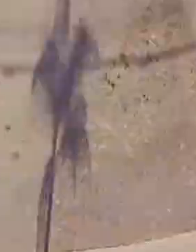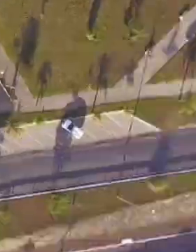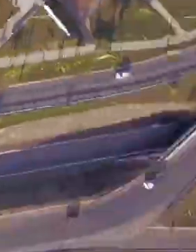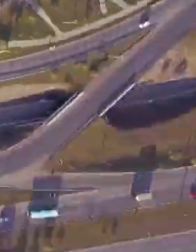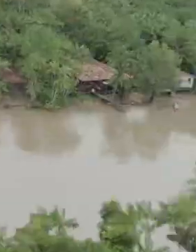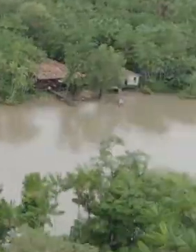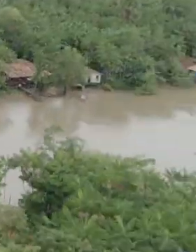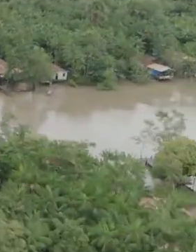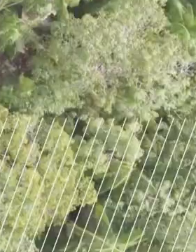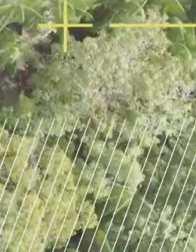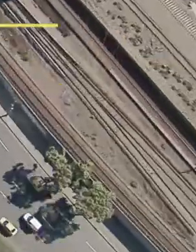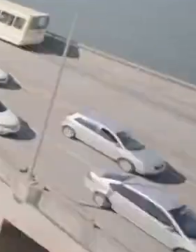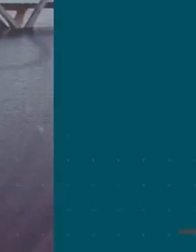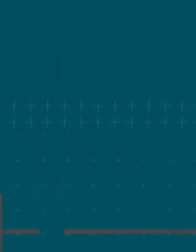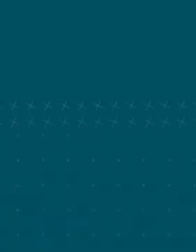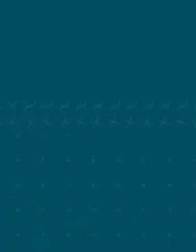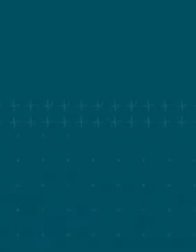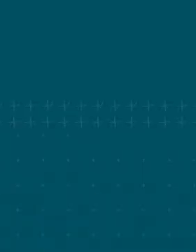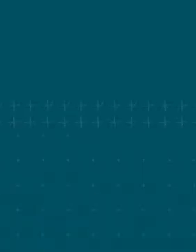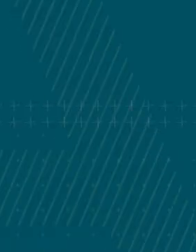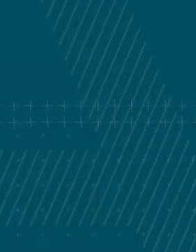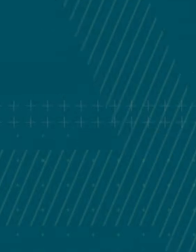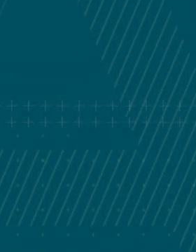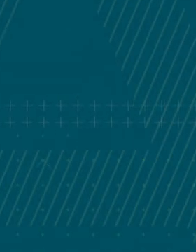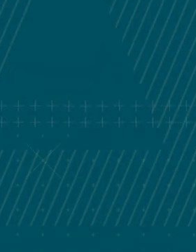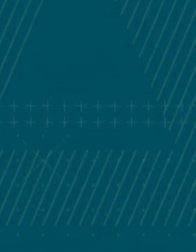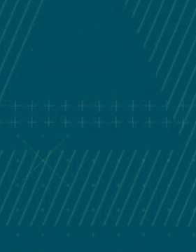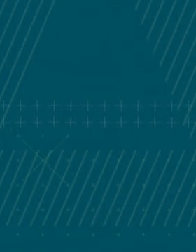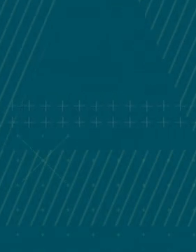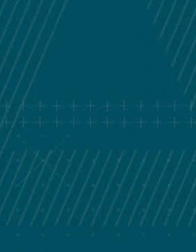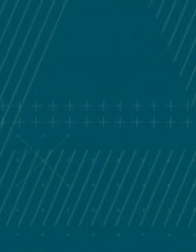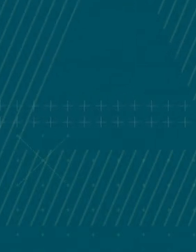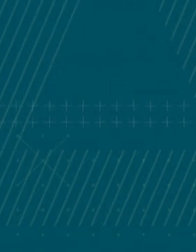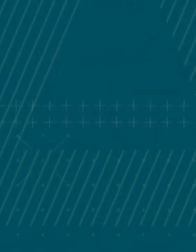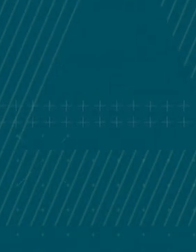Tchau. Tchau. Tchau. Tchau.